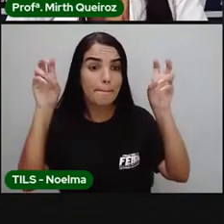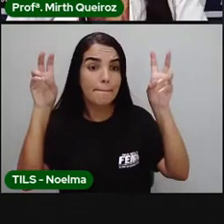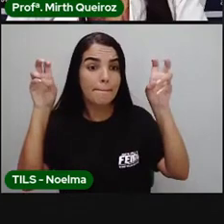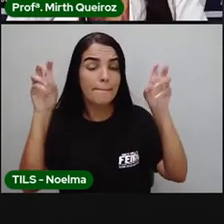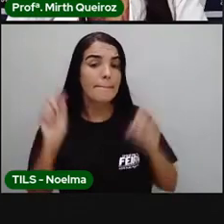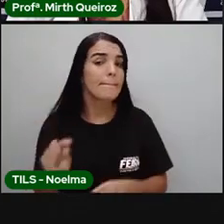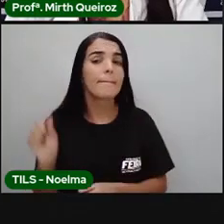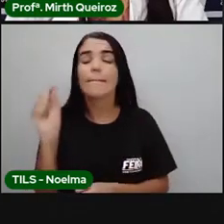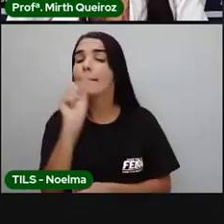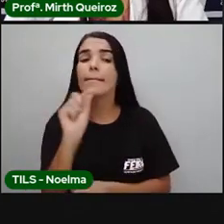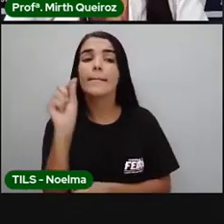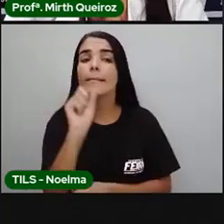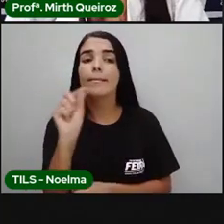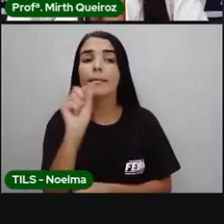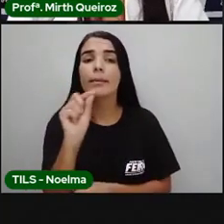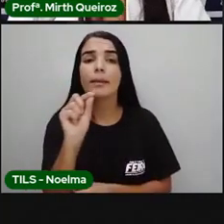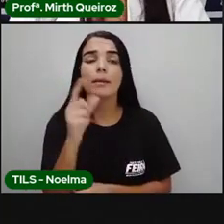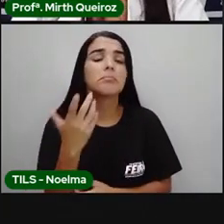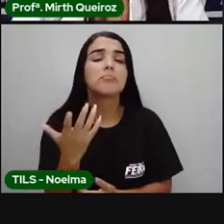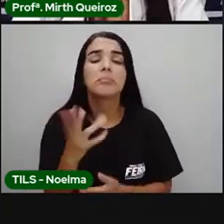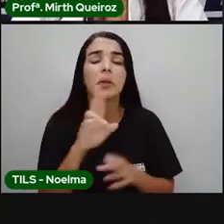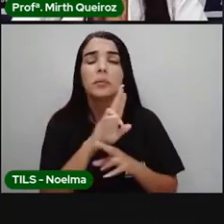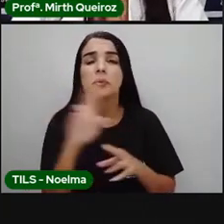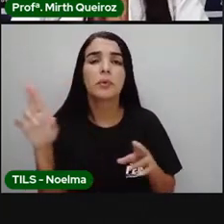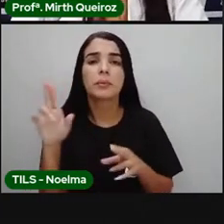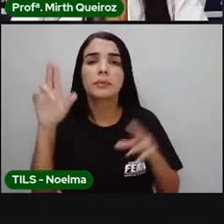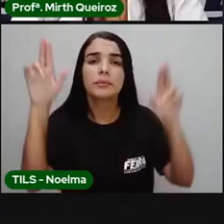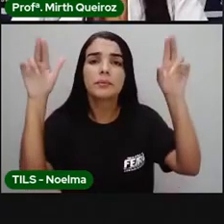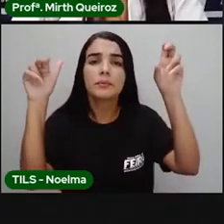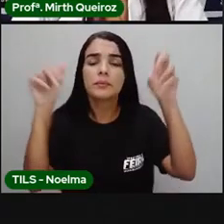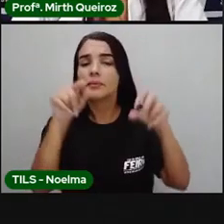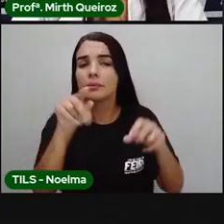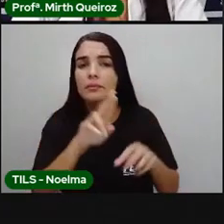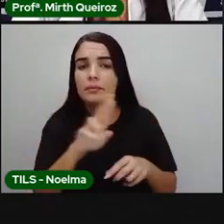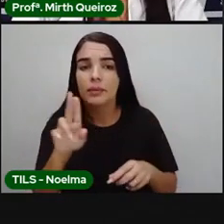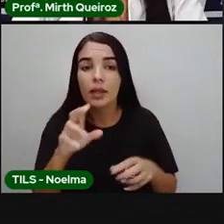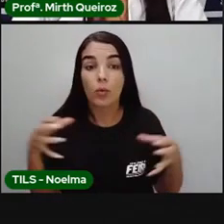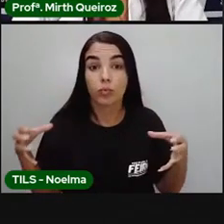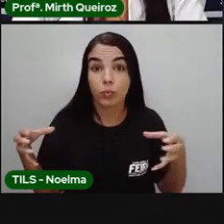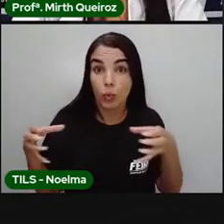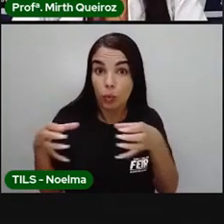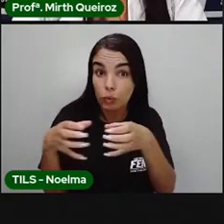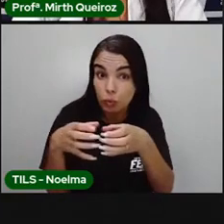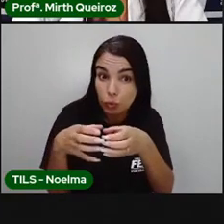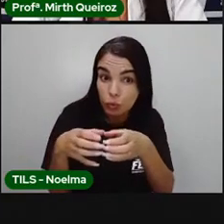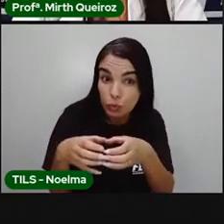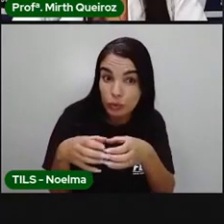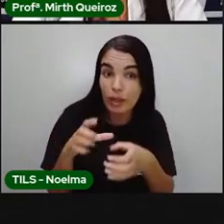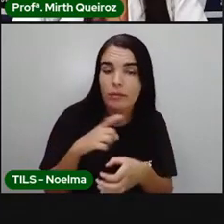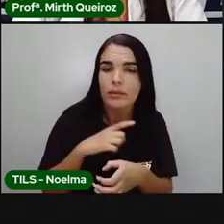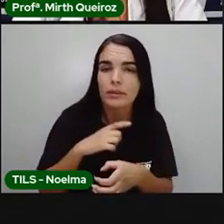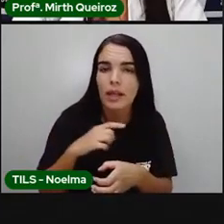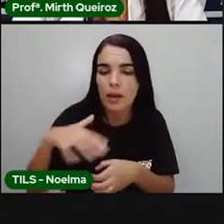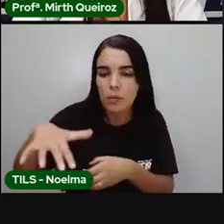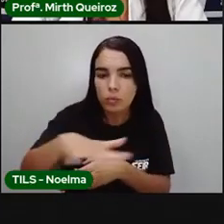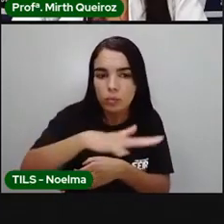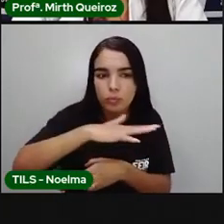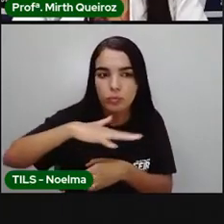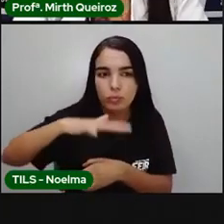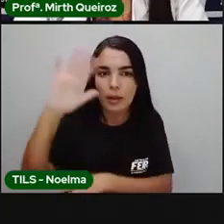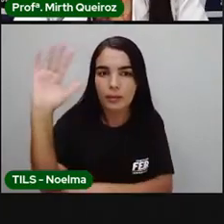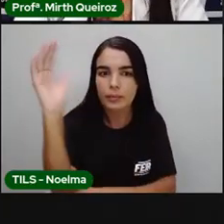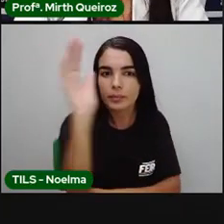Ecossistema. O que é ecossistema? Ecossistema é o conjunto formado por um meio ambiente